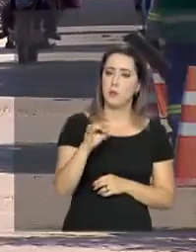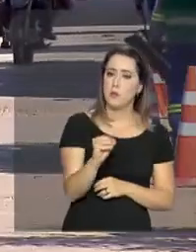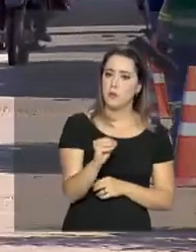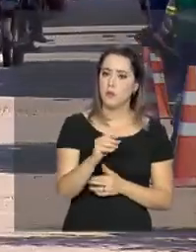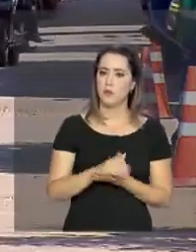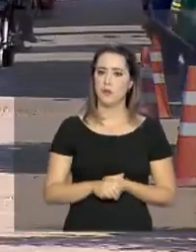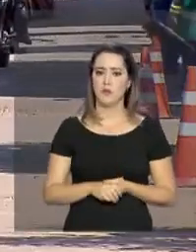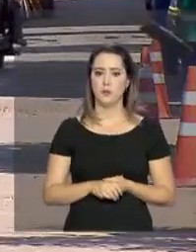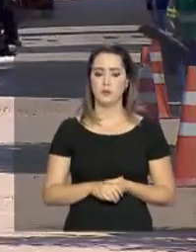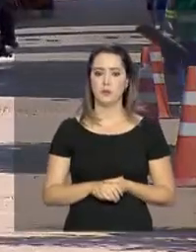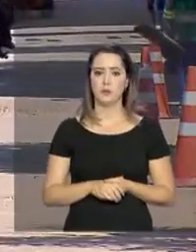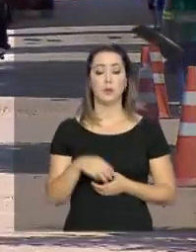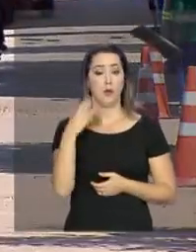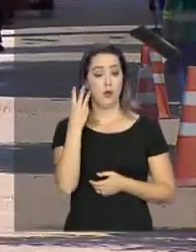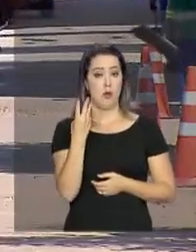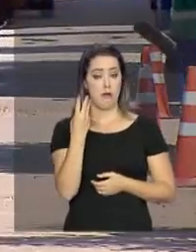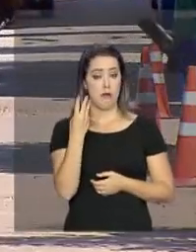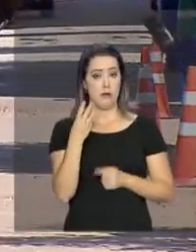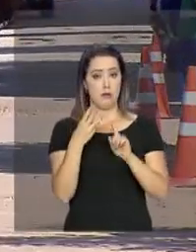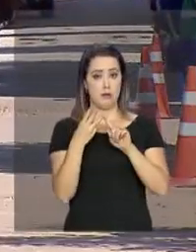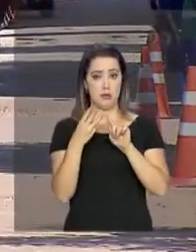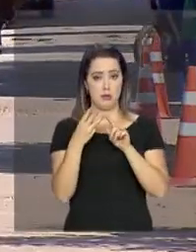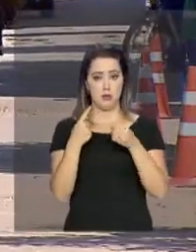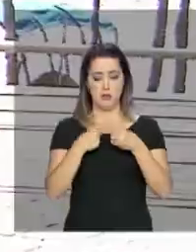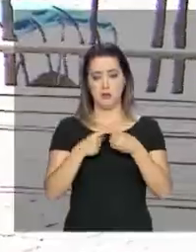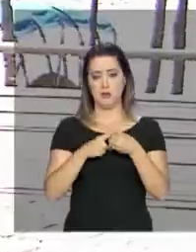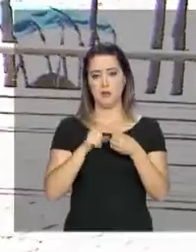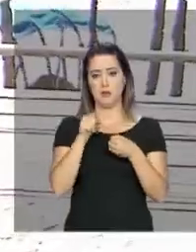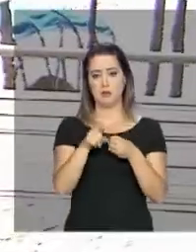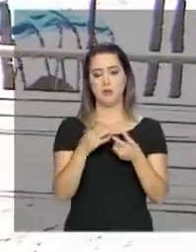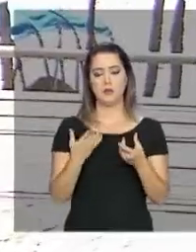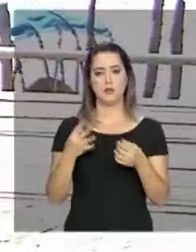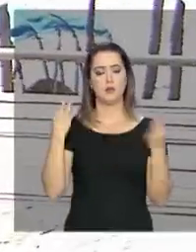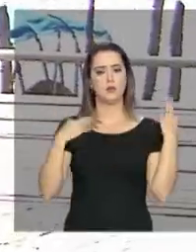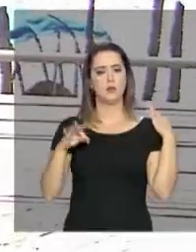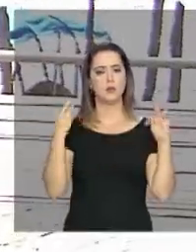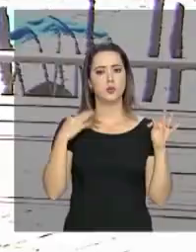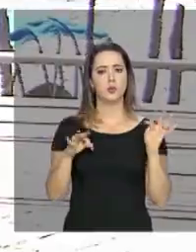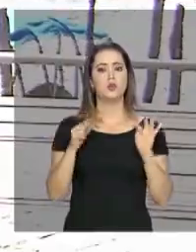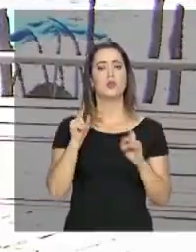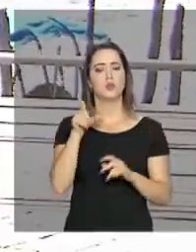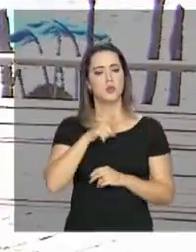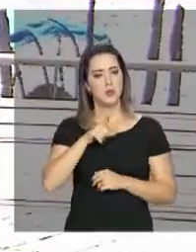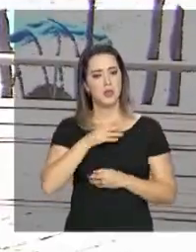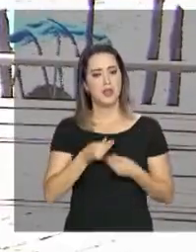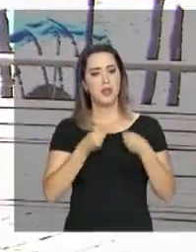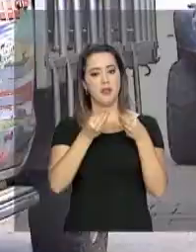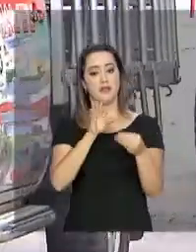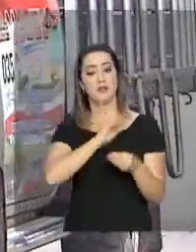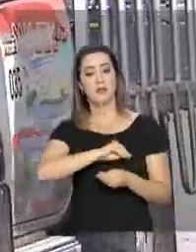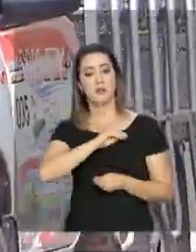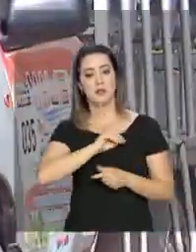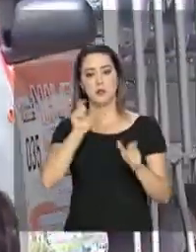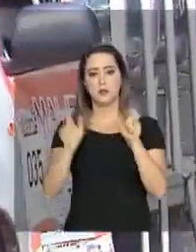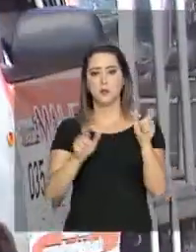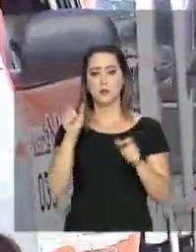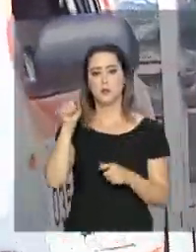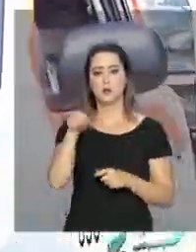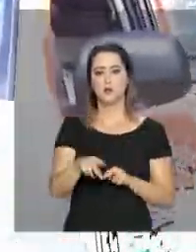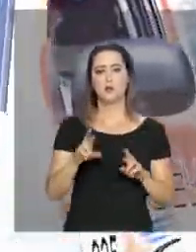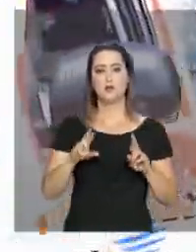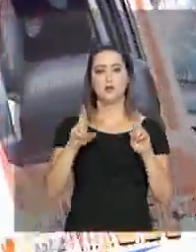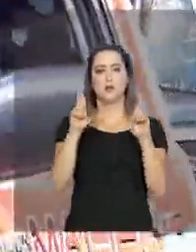Barreirinhas, um dos três municípios que sedia o parque, o turismo é a fonte de renda dos moradores. Aqui, a